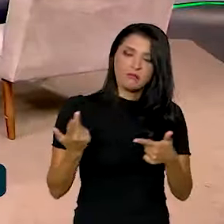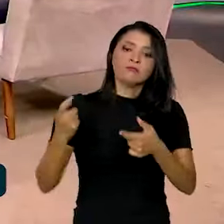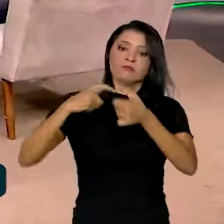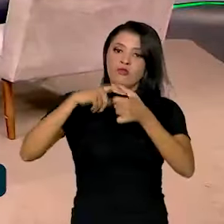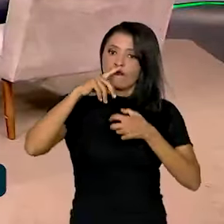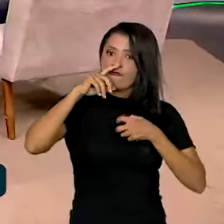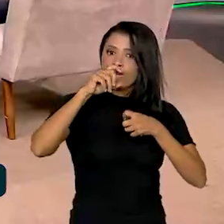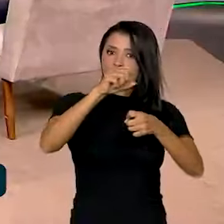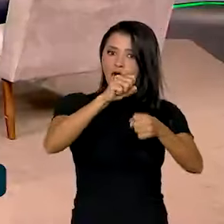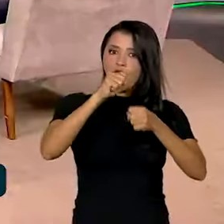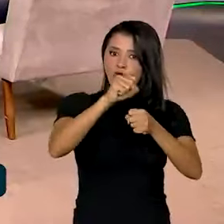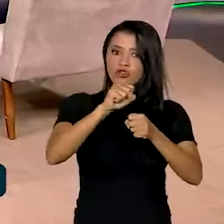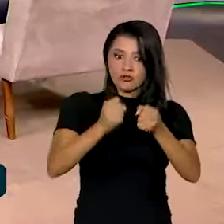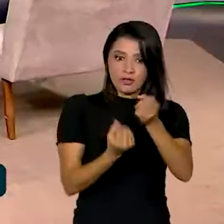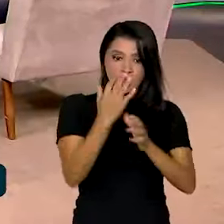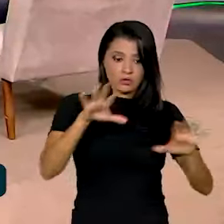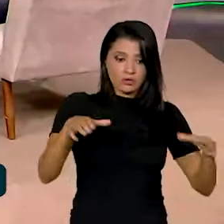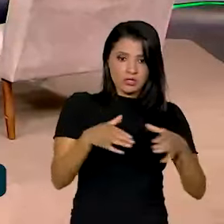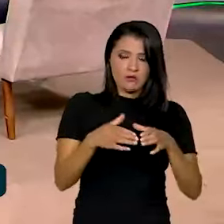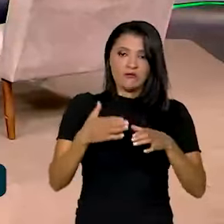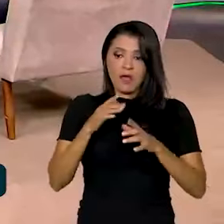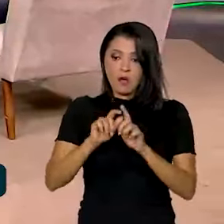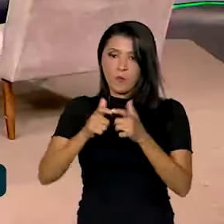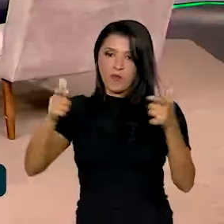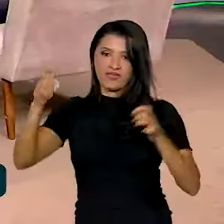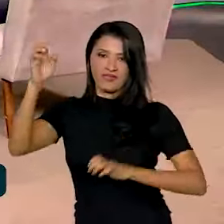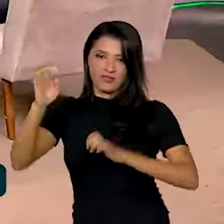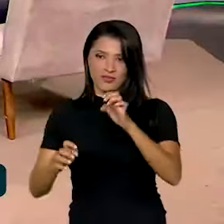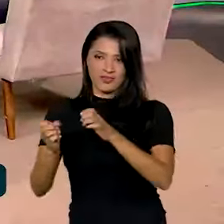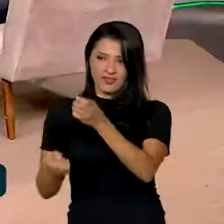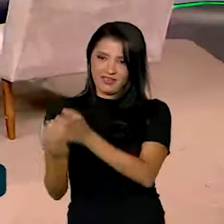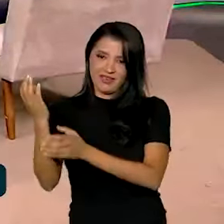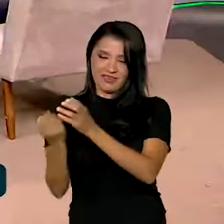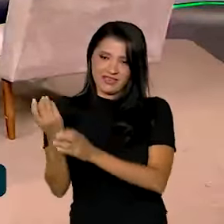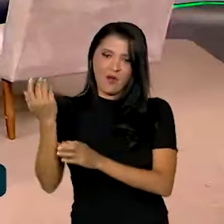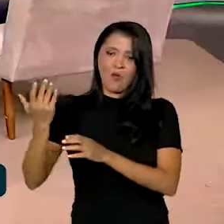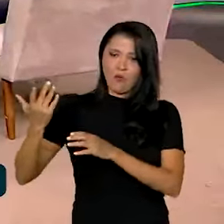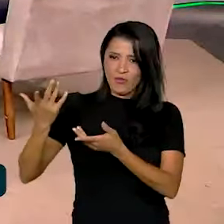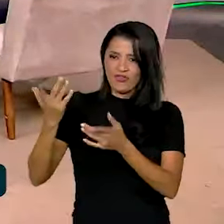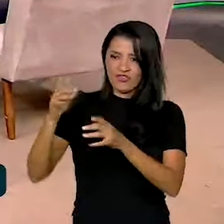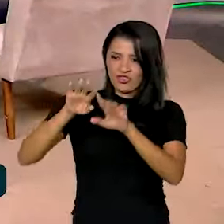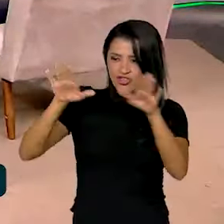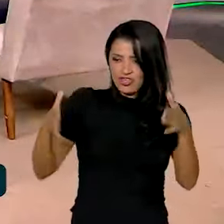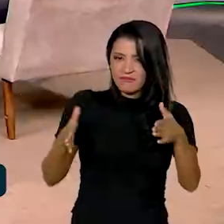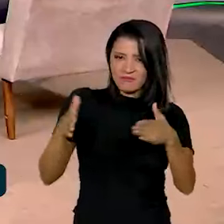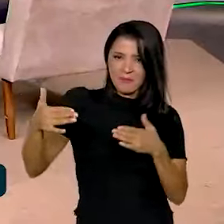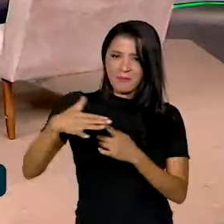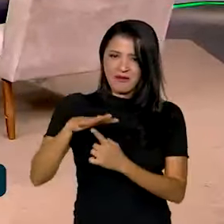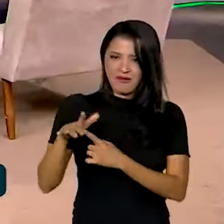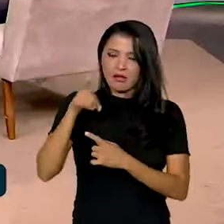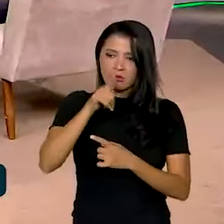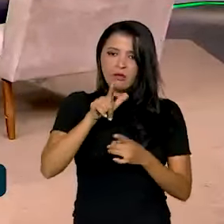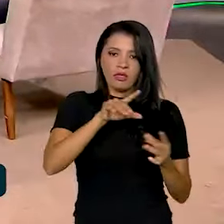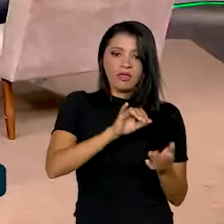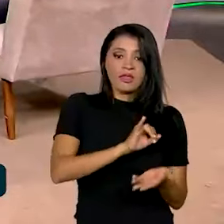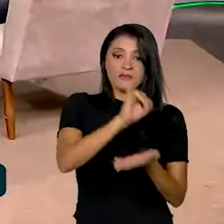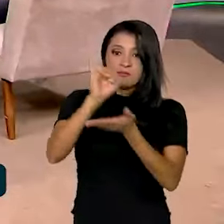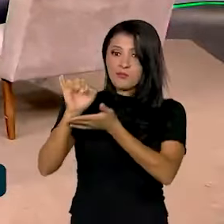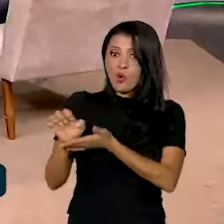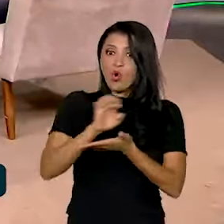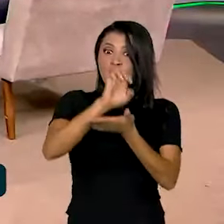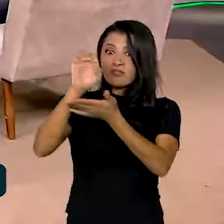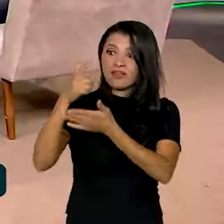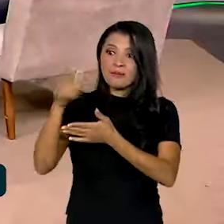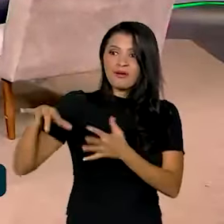aumentar a indústria nacional de produção de máquinas e exportar para o mundo, já que o presidente Lula tem esse tema como a